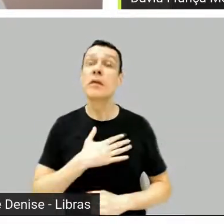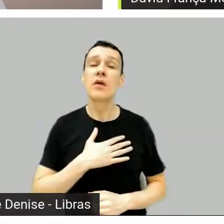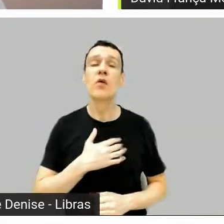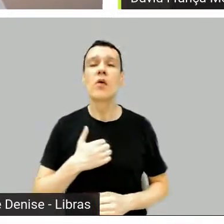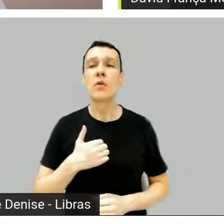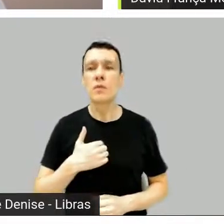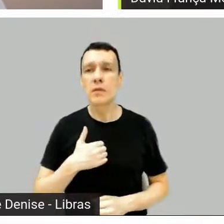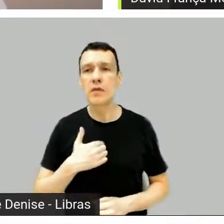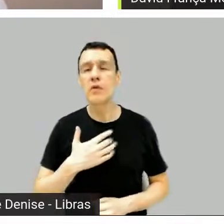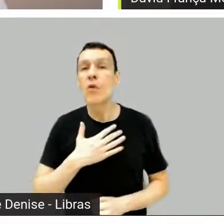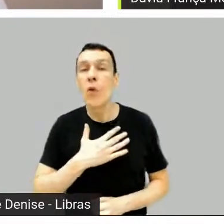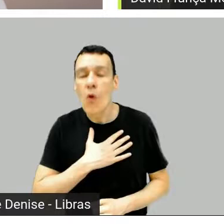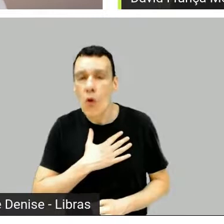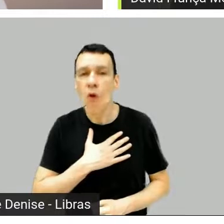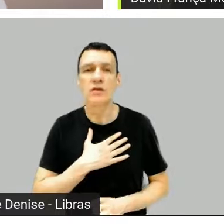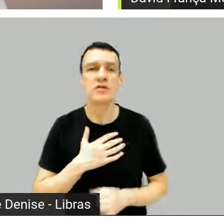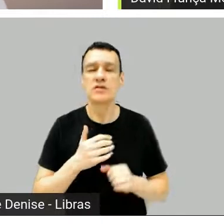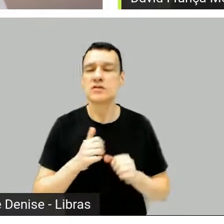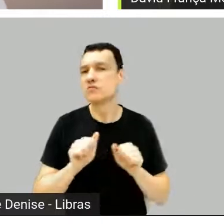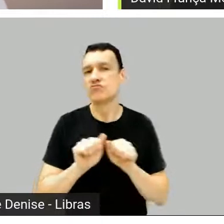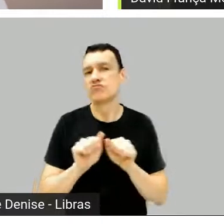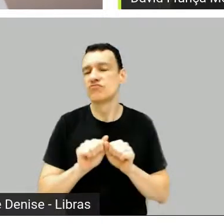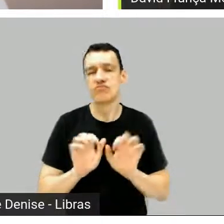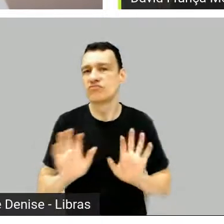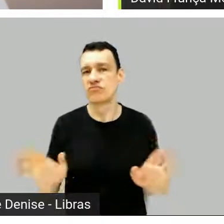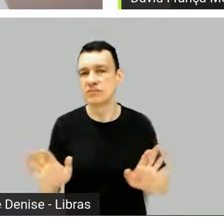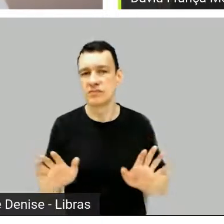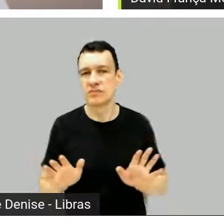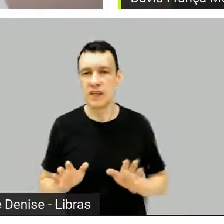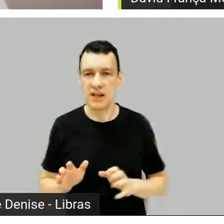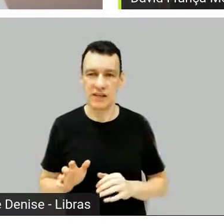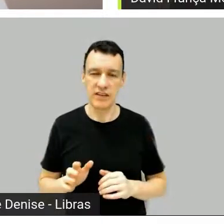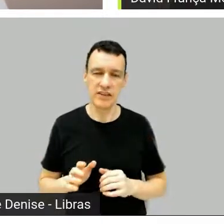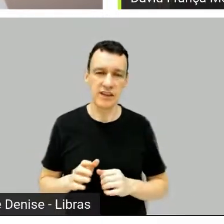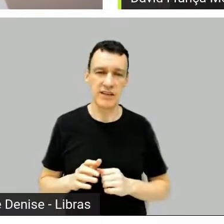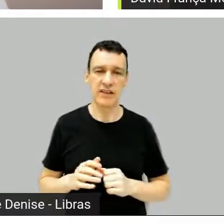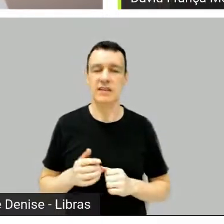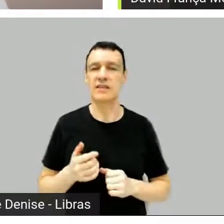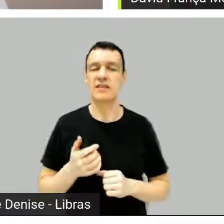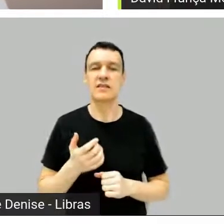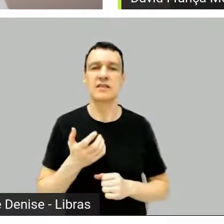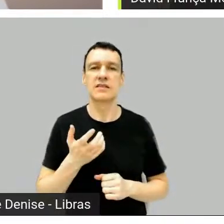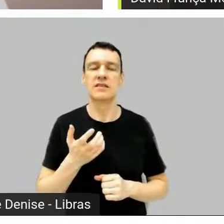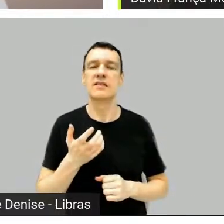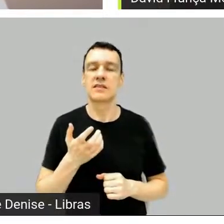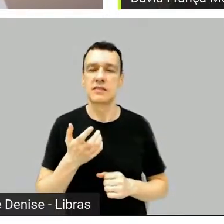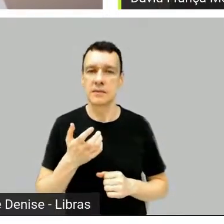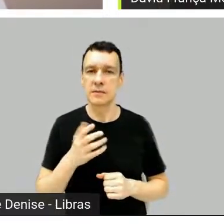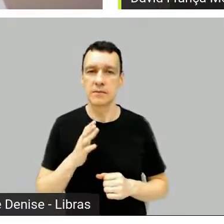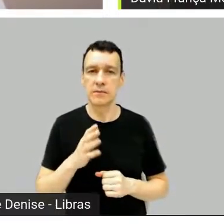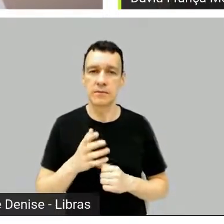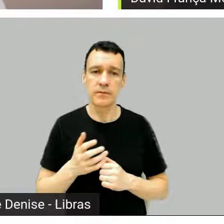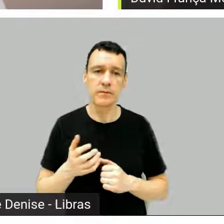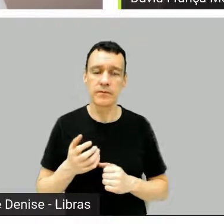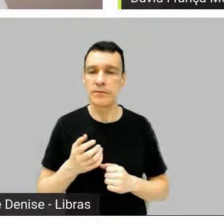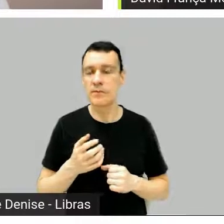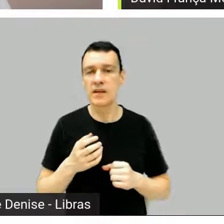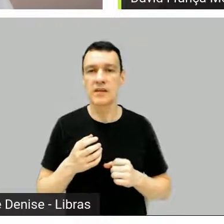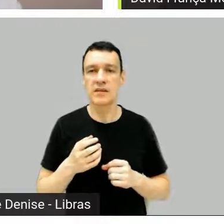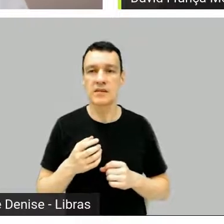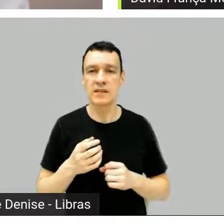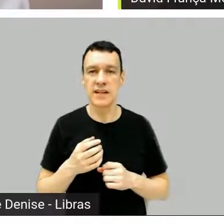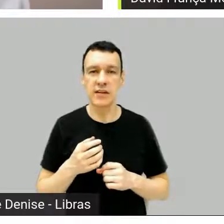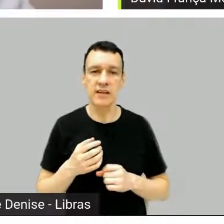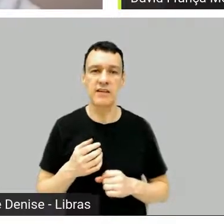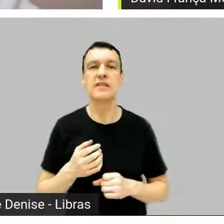roteiro, que é a palavra arte, a palavra artista, esse tipo de coisa. Virou quase que um palavrão, ninguém menciona, como se fosse